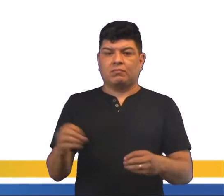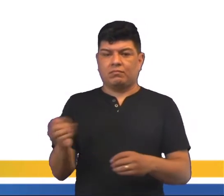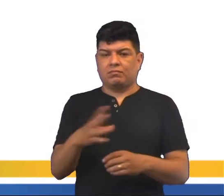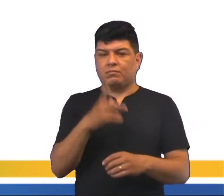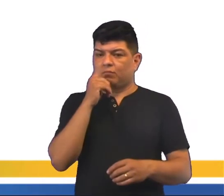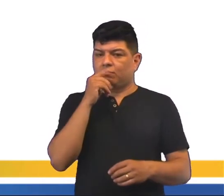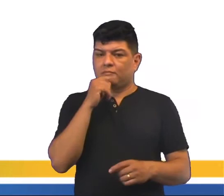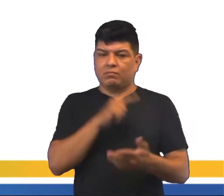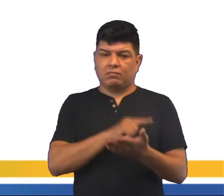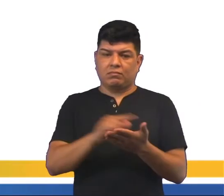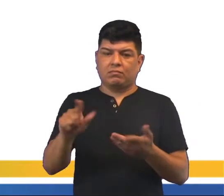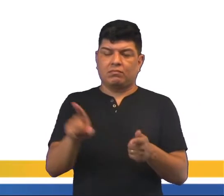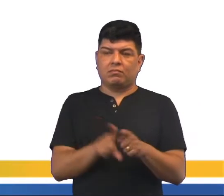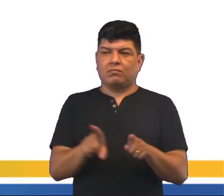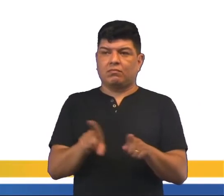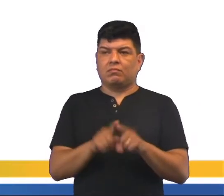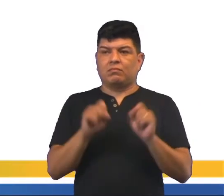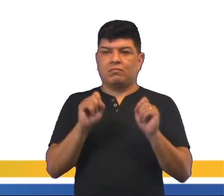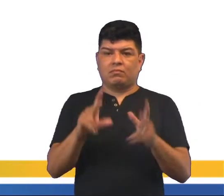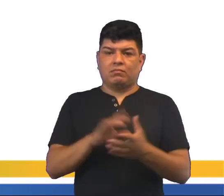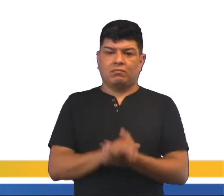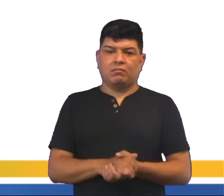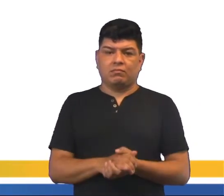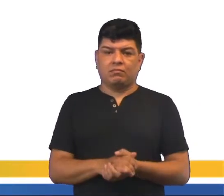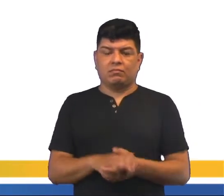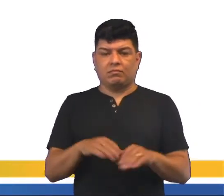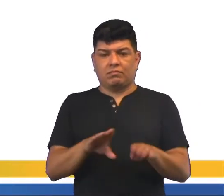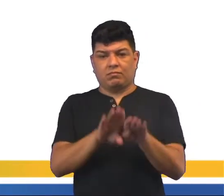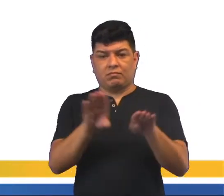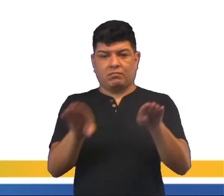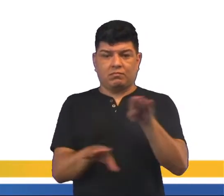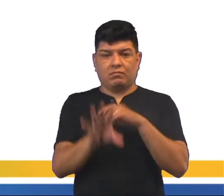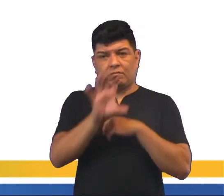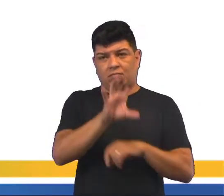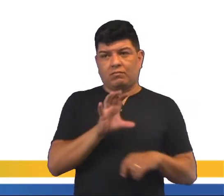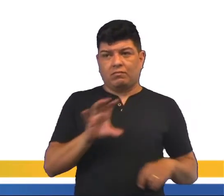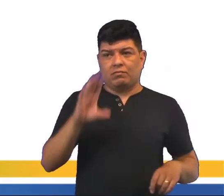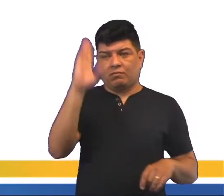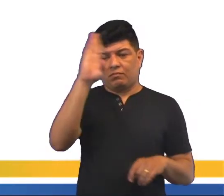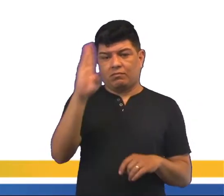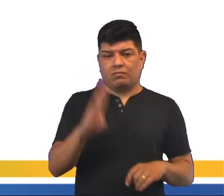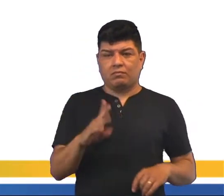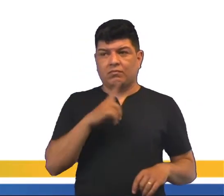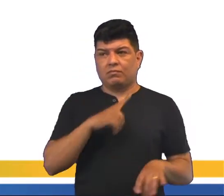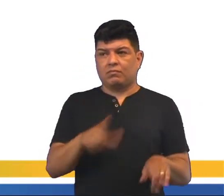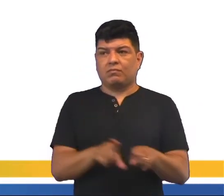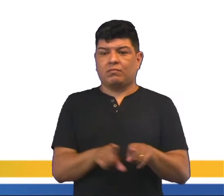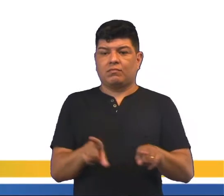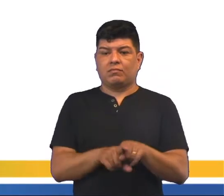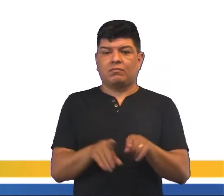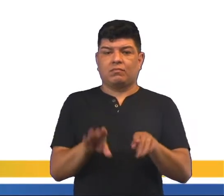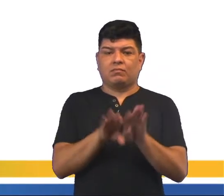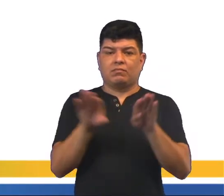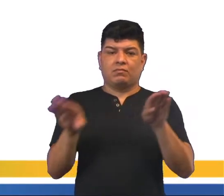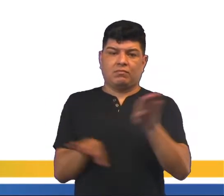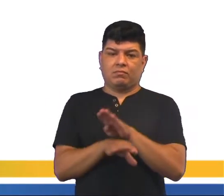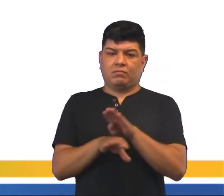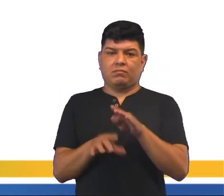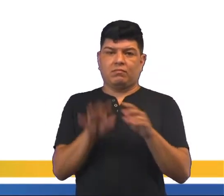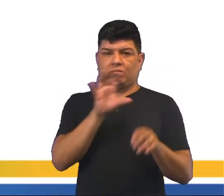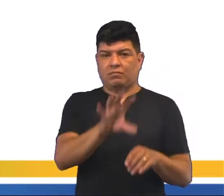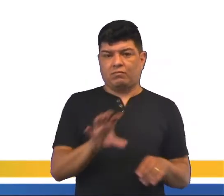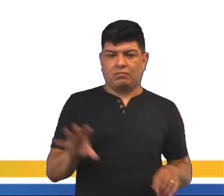água tratada e etc. Ok? Há desigualdades regionais. No Brasil, nós vamos ter também desigualdades por